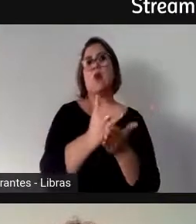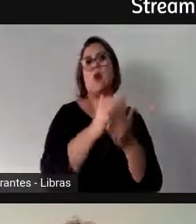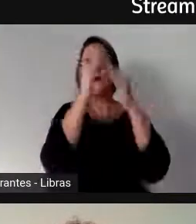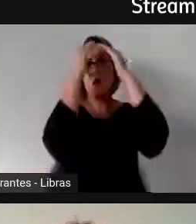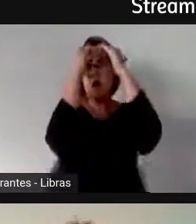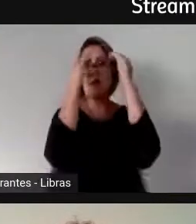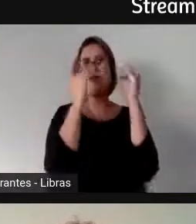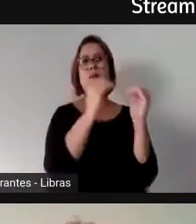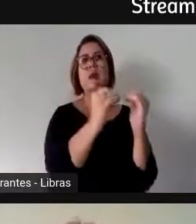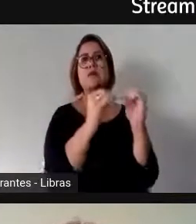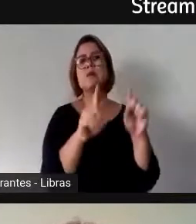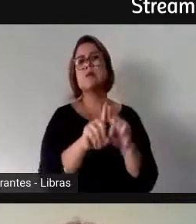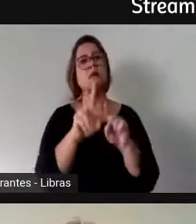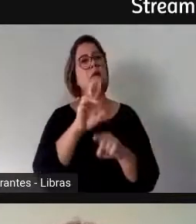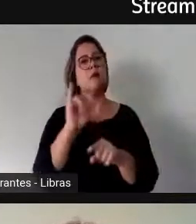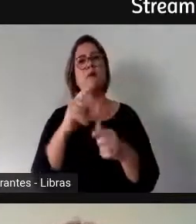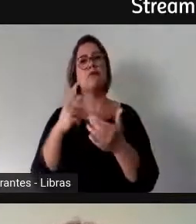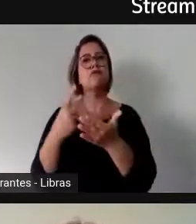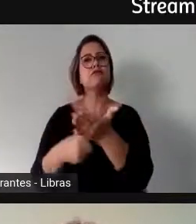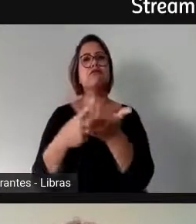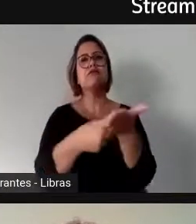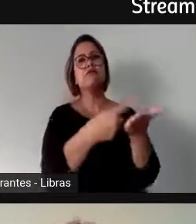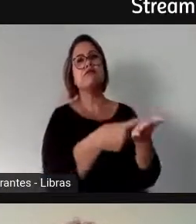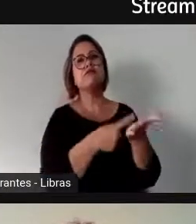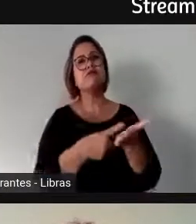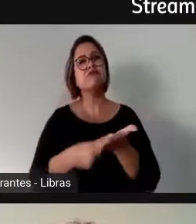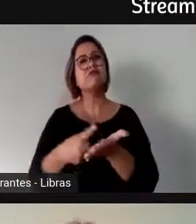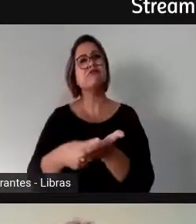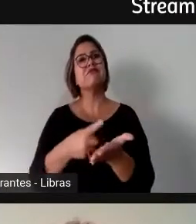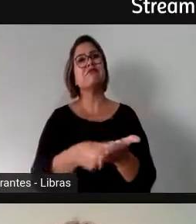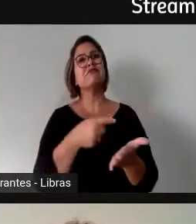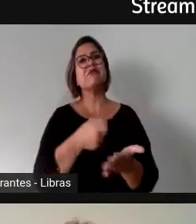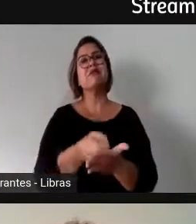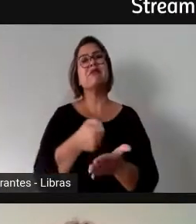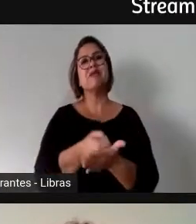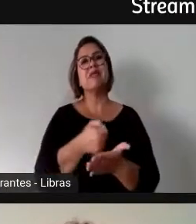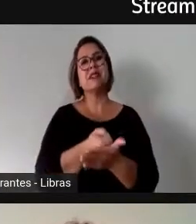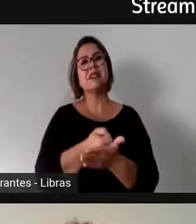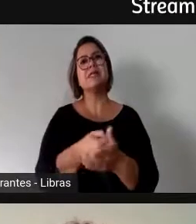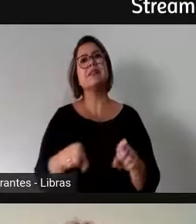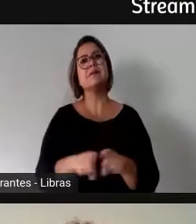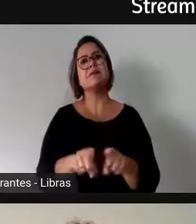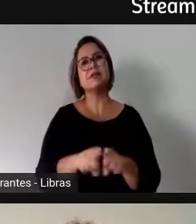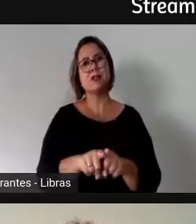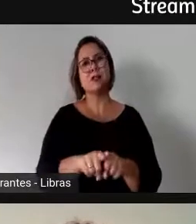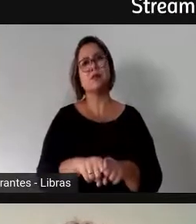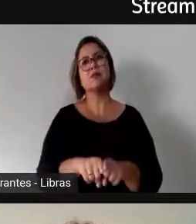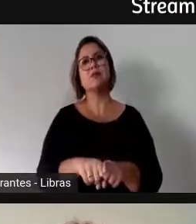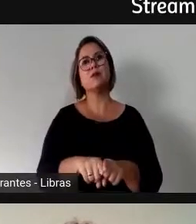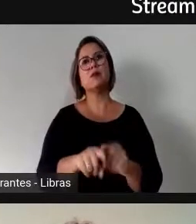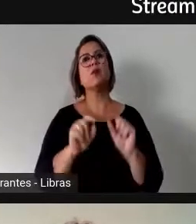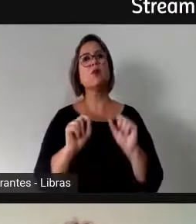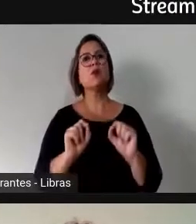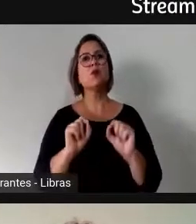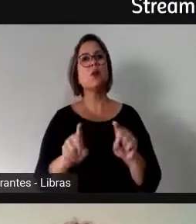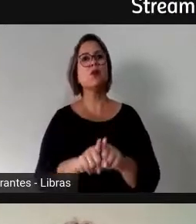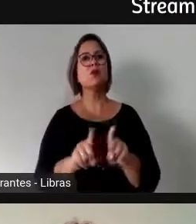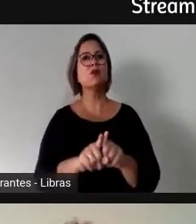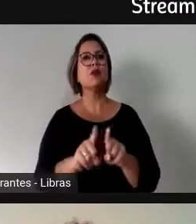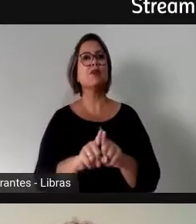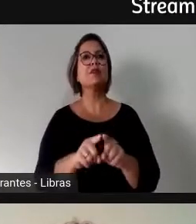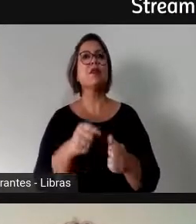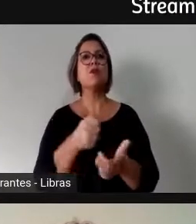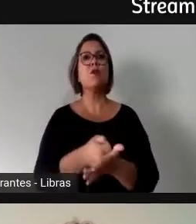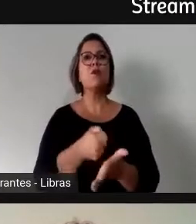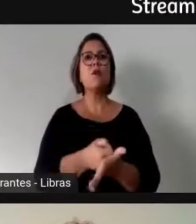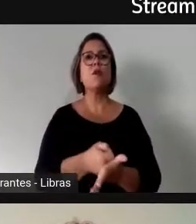mobilização das mulheres que passaram a exigir o mesmo que foi exigido aqui, que é que não se registrasse